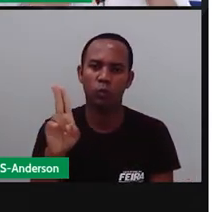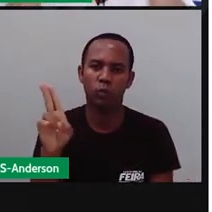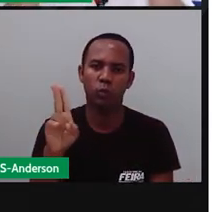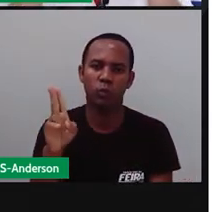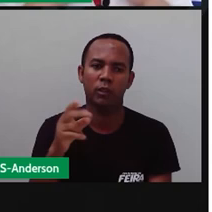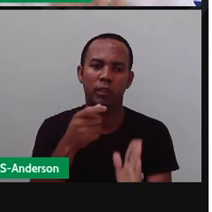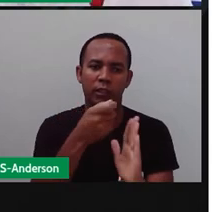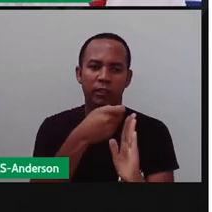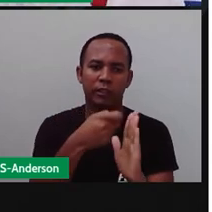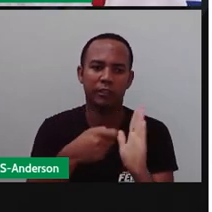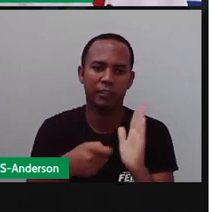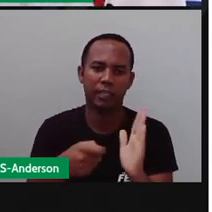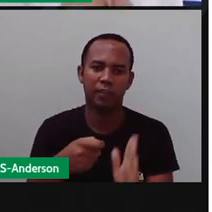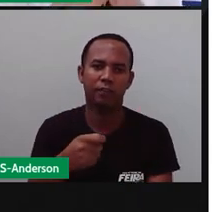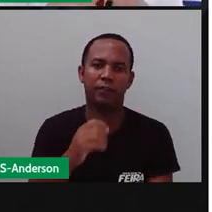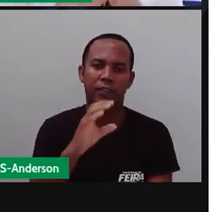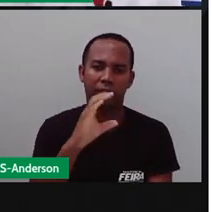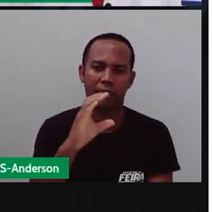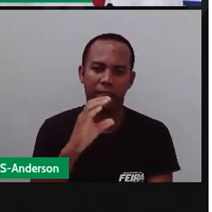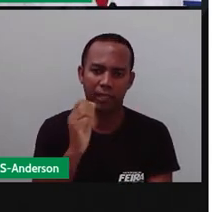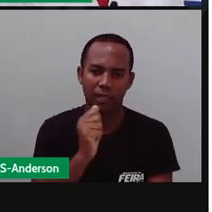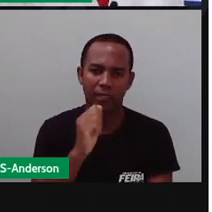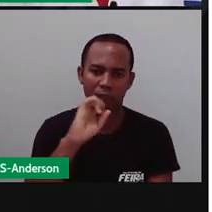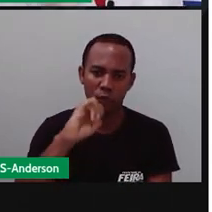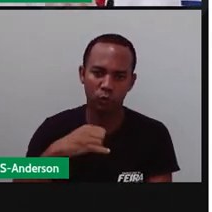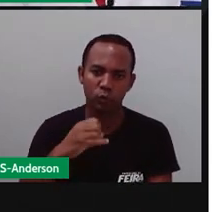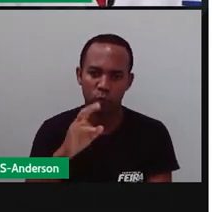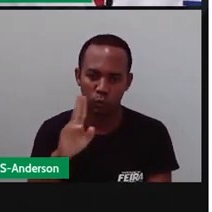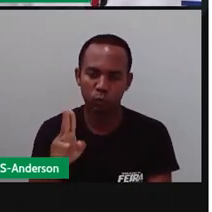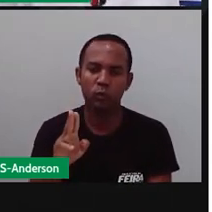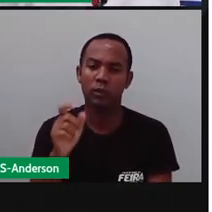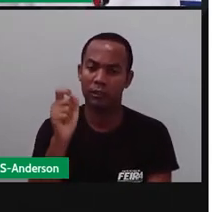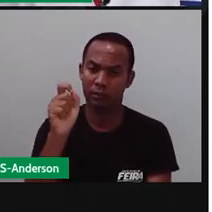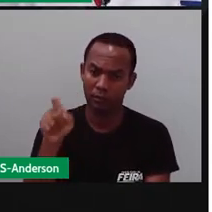escreve com U e se pronuncia U.